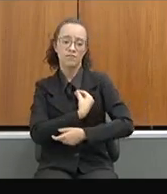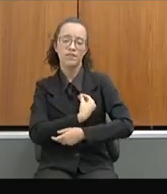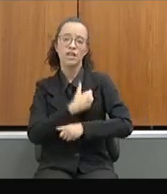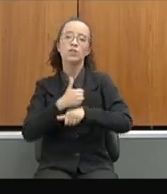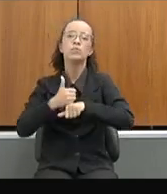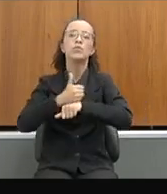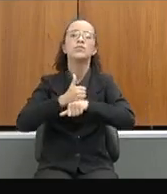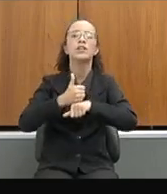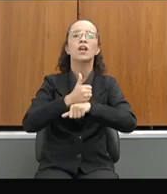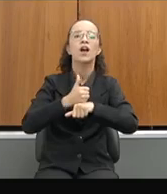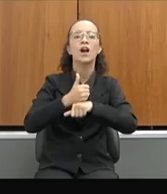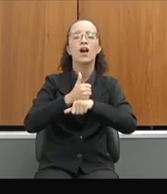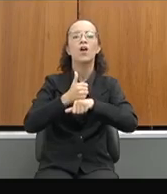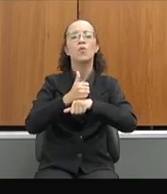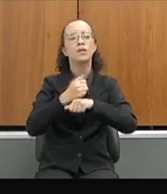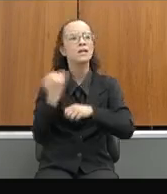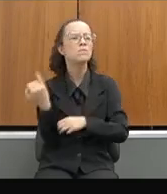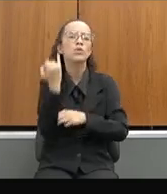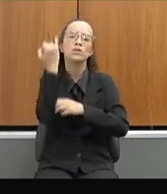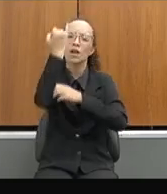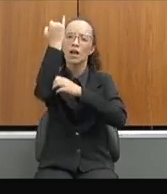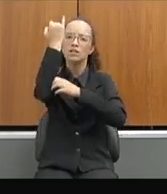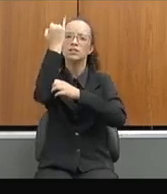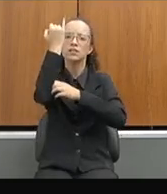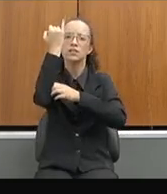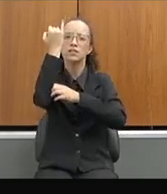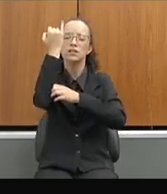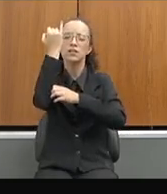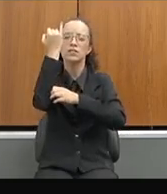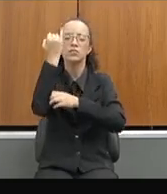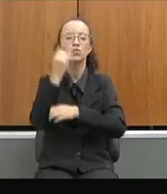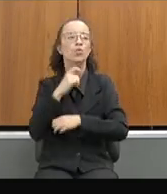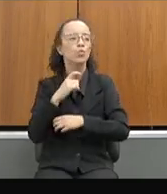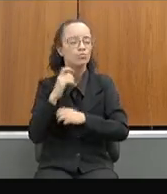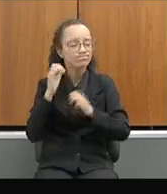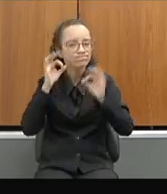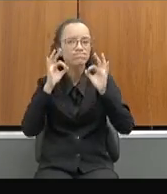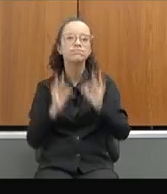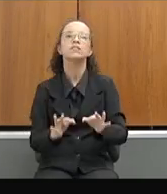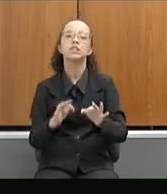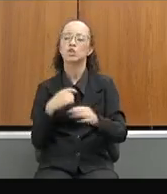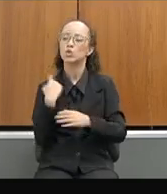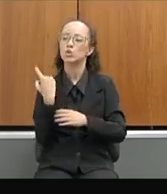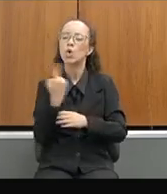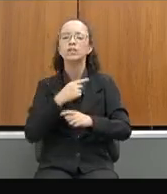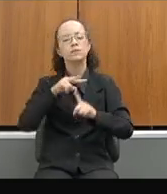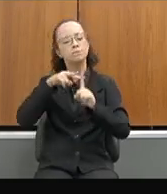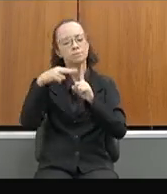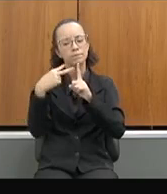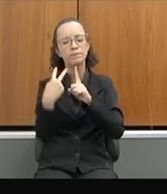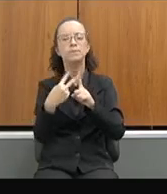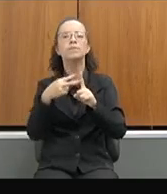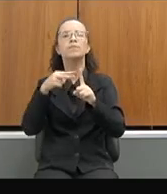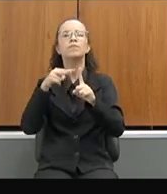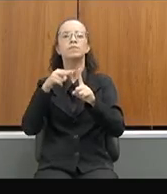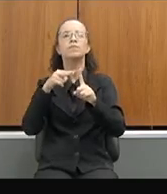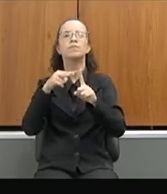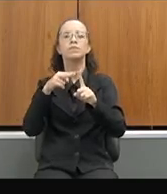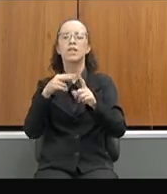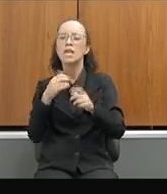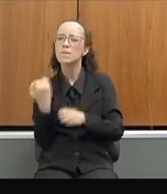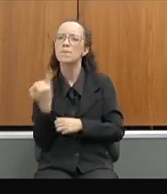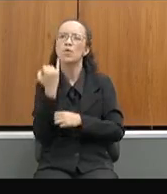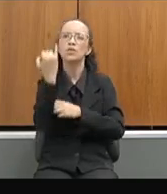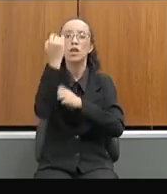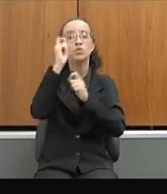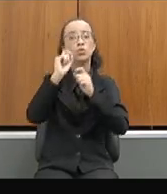Os prédios são importantes à finalização, não resta a menor dúvida, mas na nossa perspectiva, o patrimônio mais importante